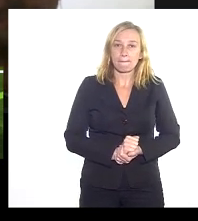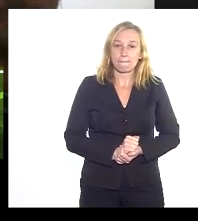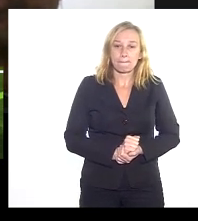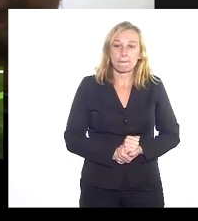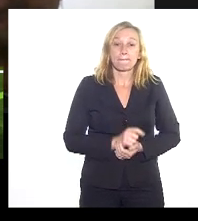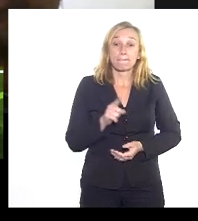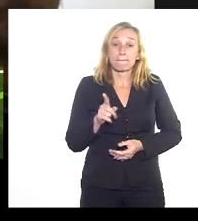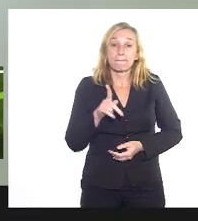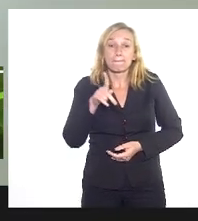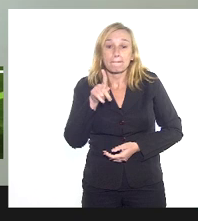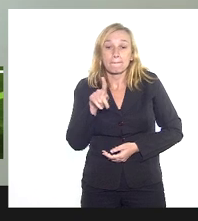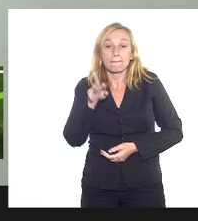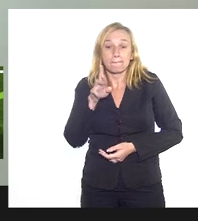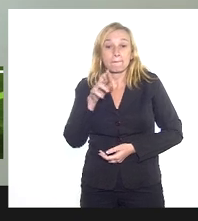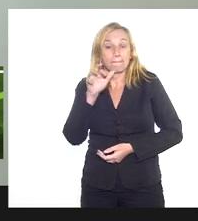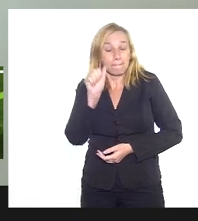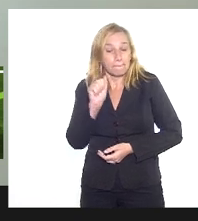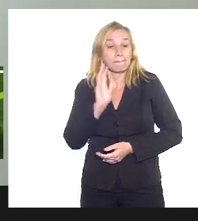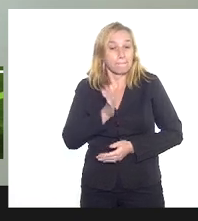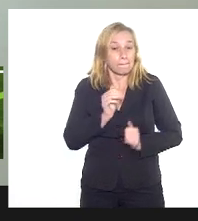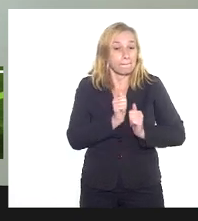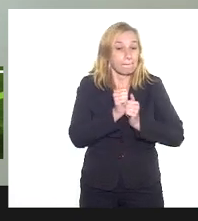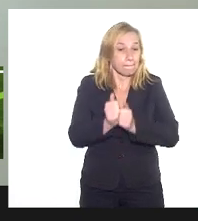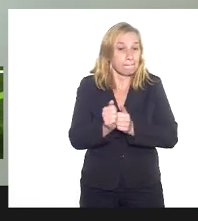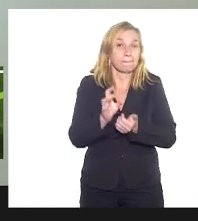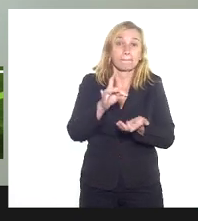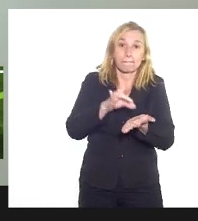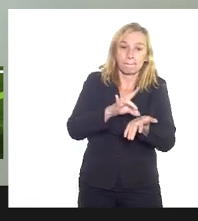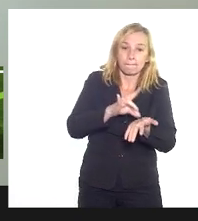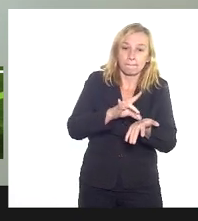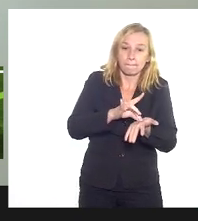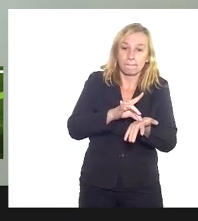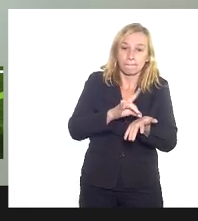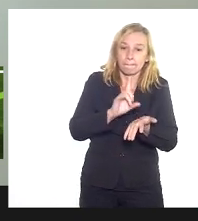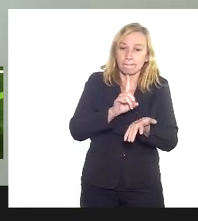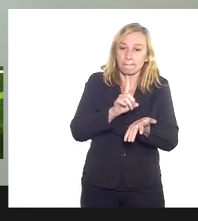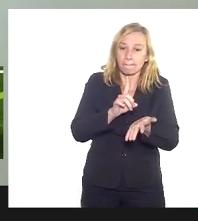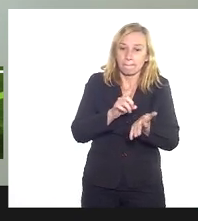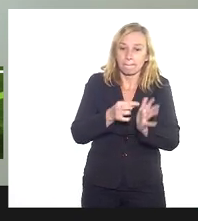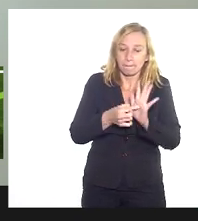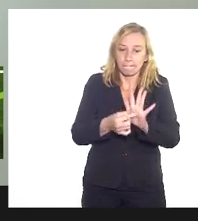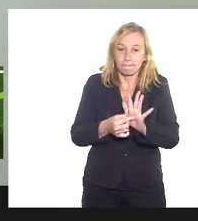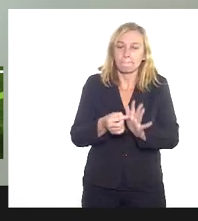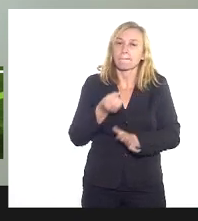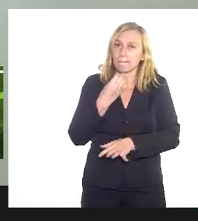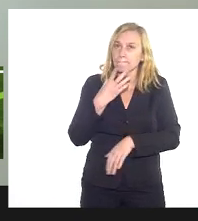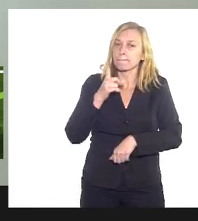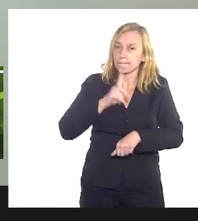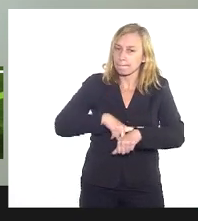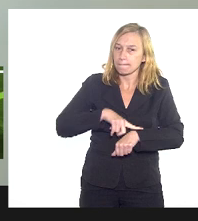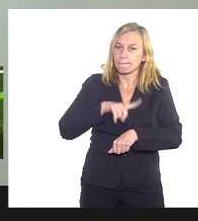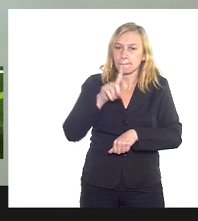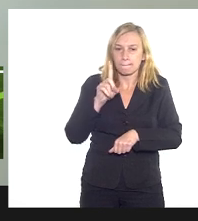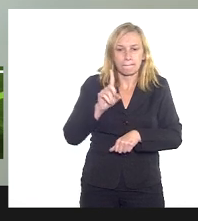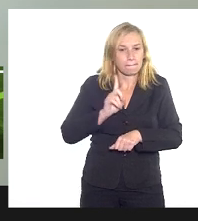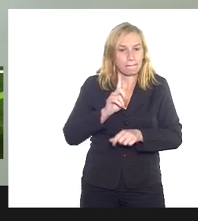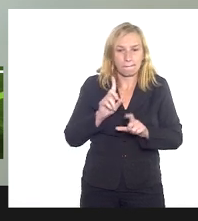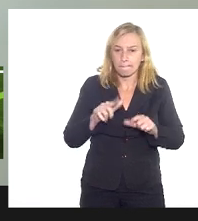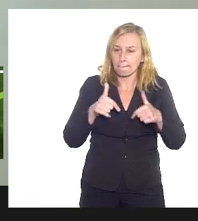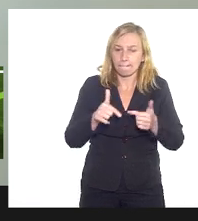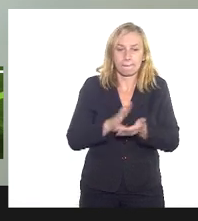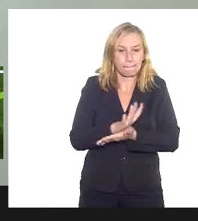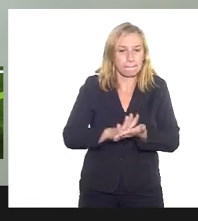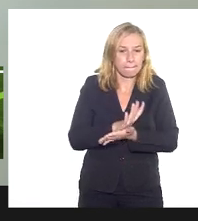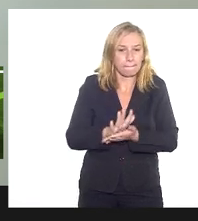Esse programa, a gente já vem acompanhando, realmente, ele não vem funcionando. há um bom tempo. Realmente, o partido assumiu